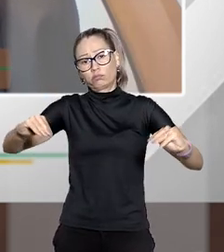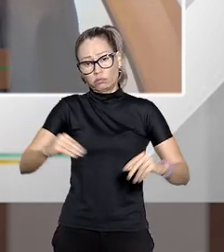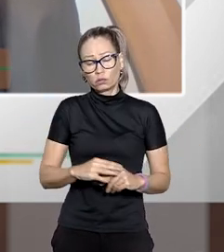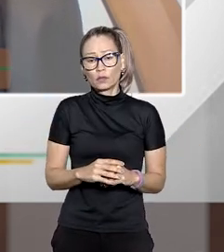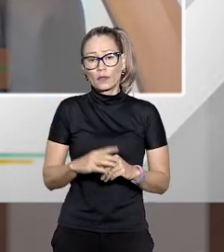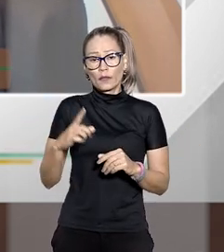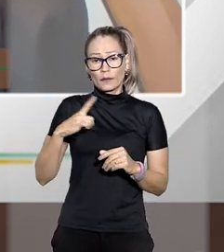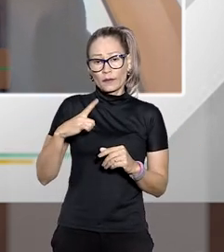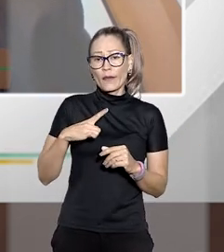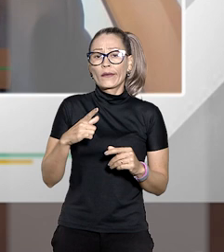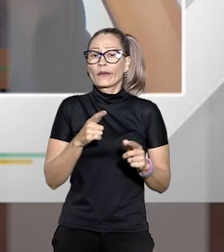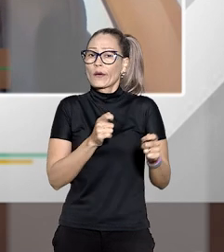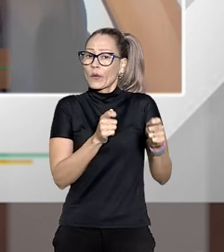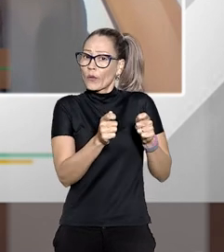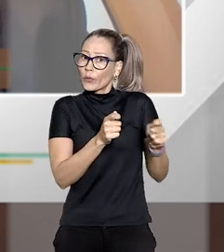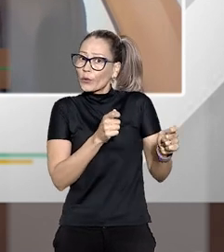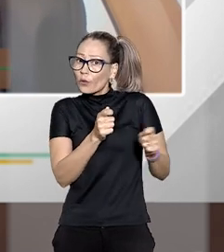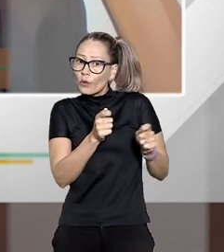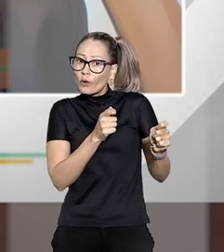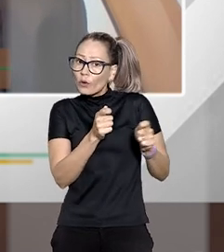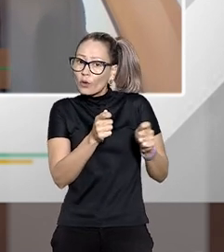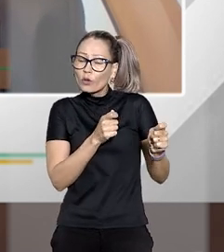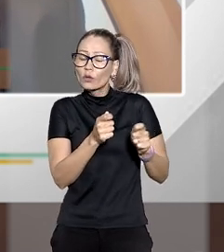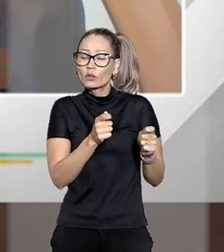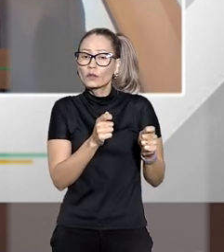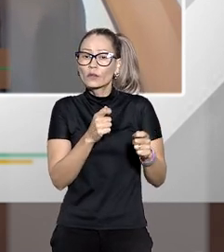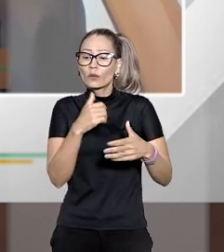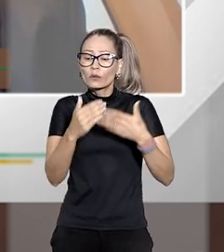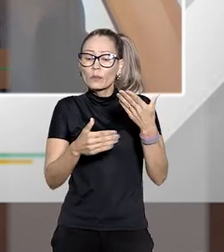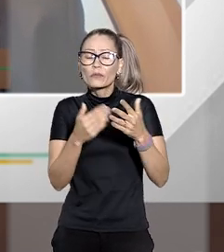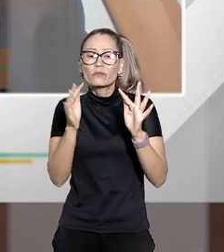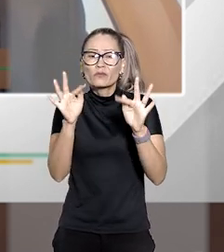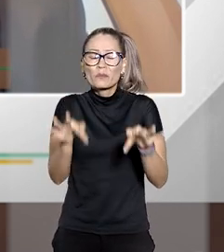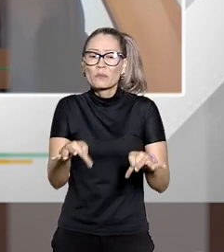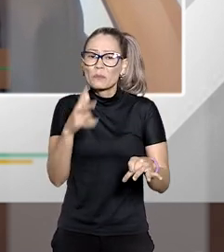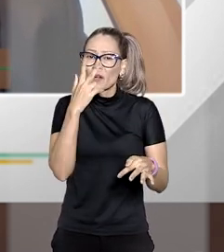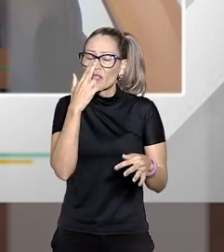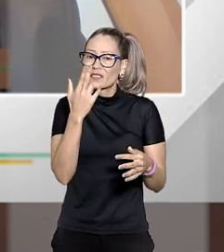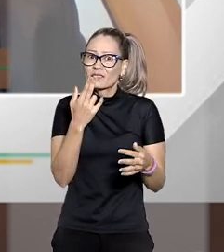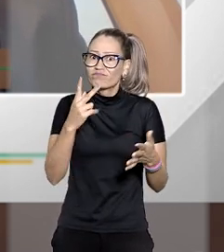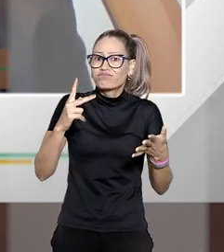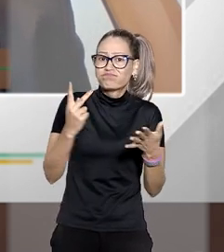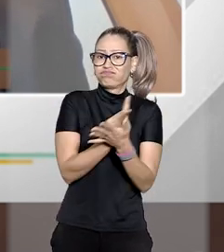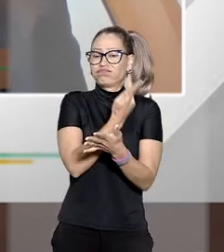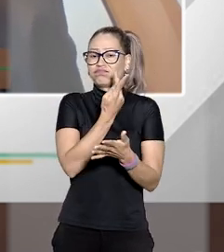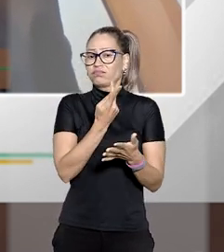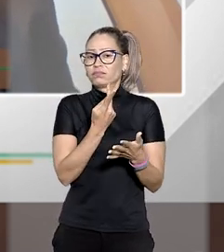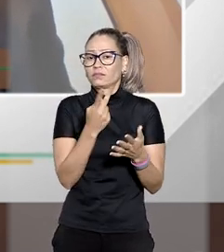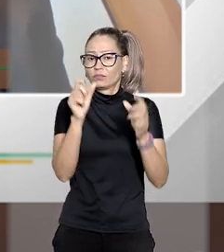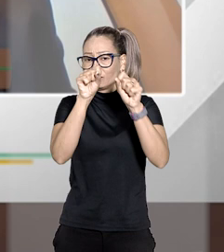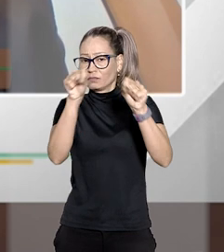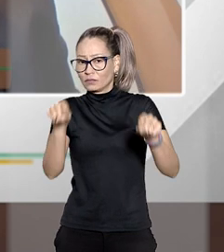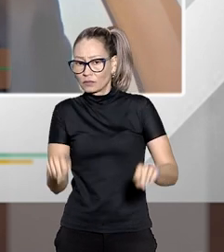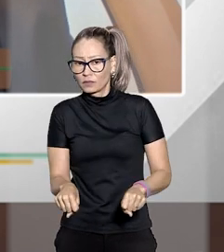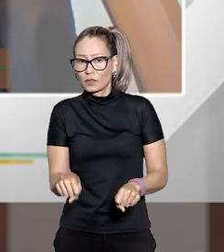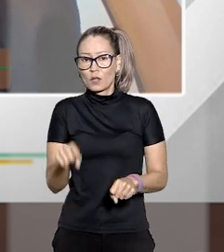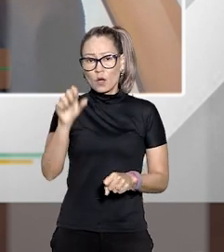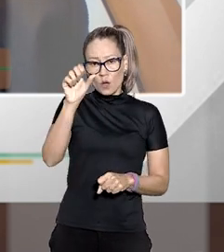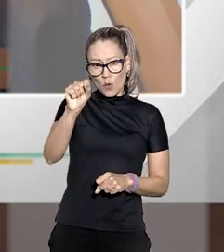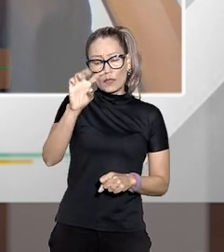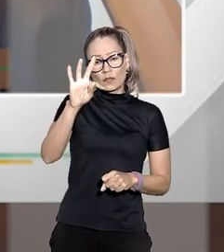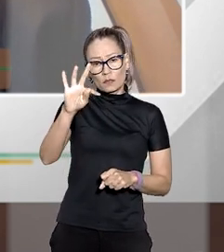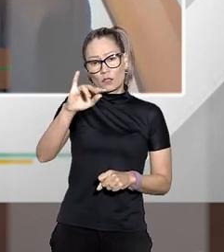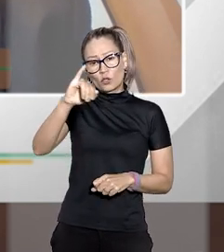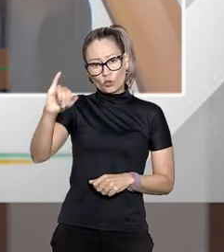um caminho de controle e no fim acabava uma burla constituição no sentido de que cabe ao STJ